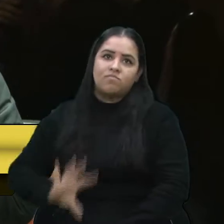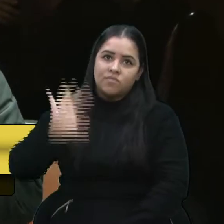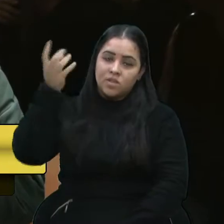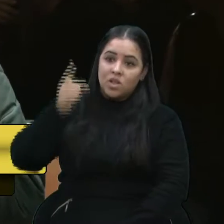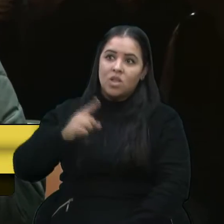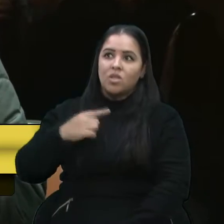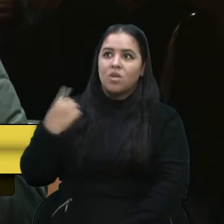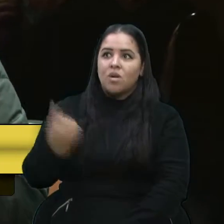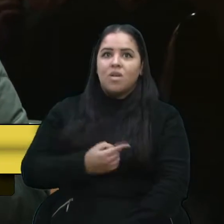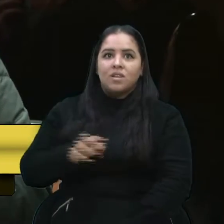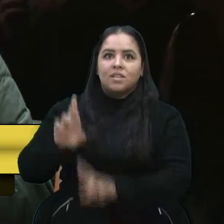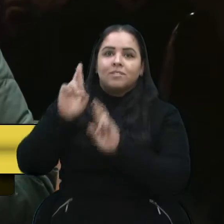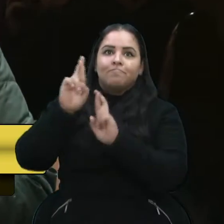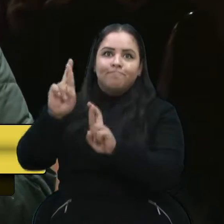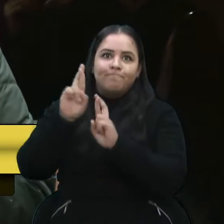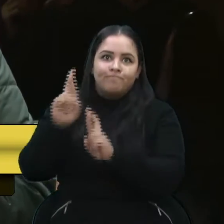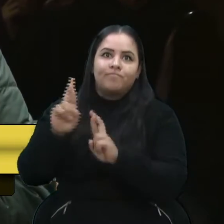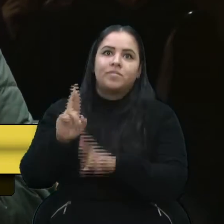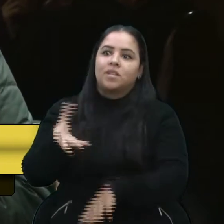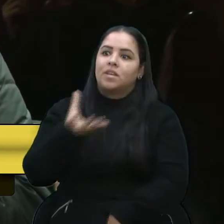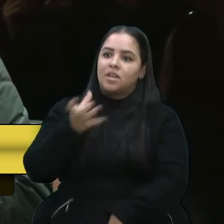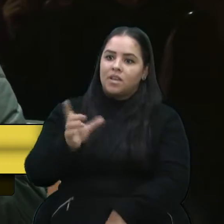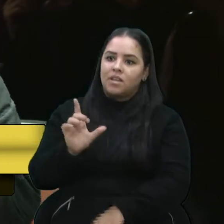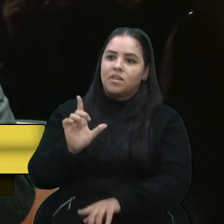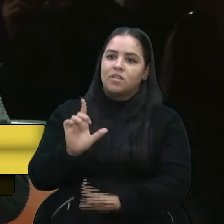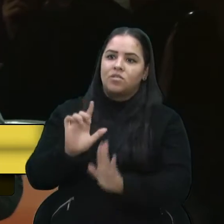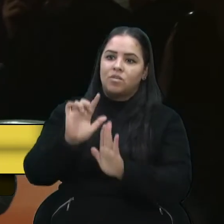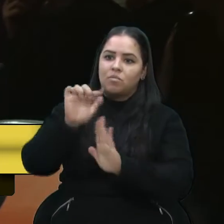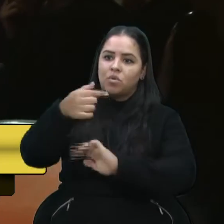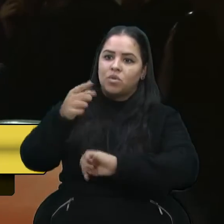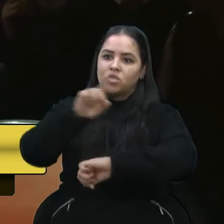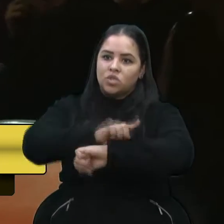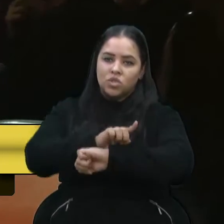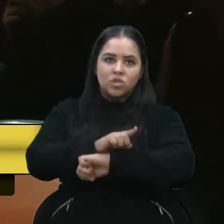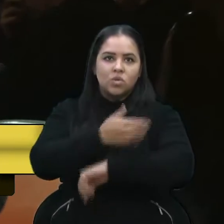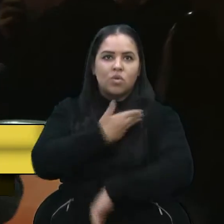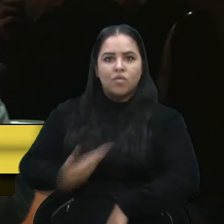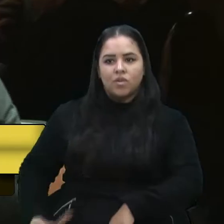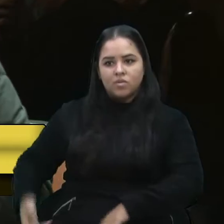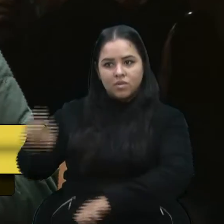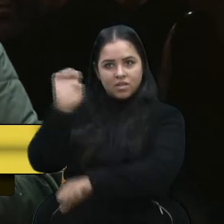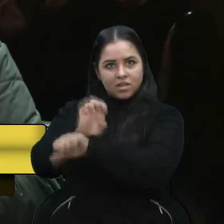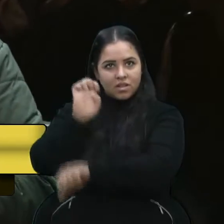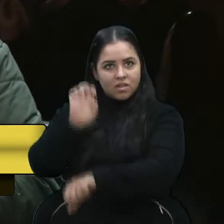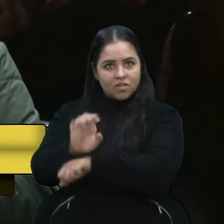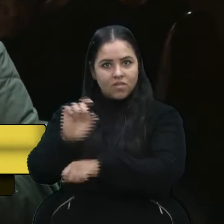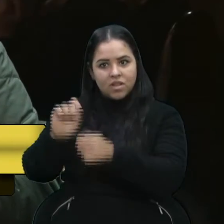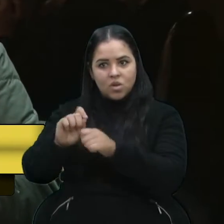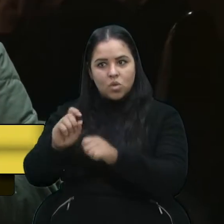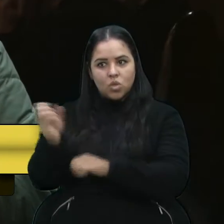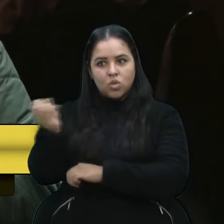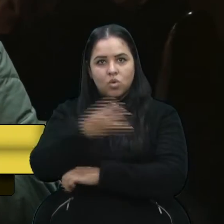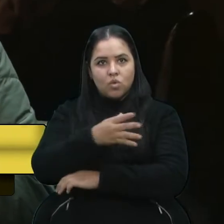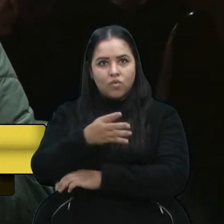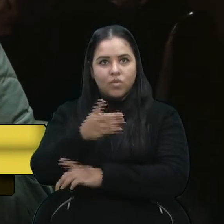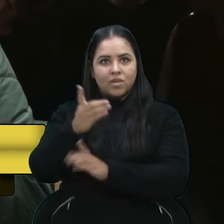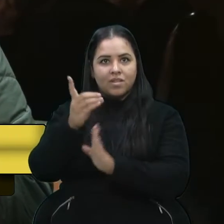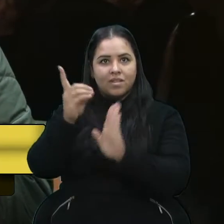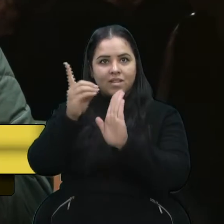torcida. Espero que agora, daqui a mais uns dias, o governo do Estado vai sair o novo decreto, amanhã,